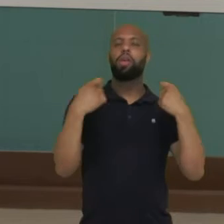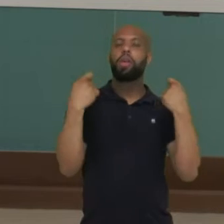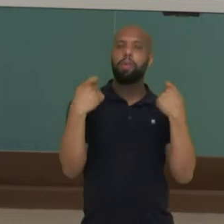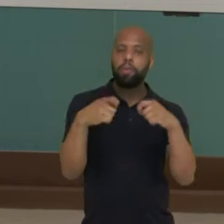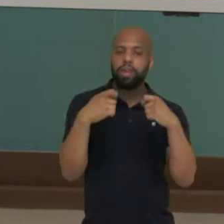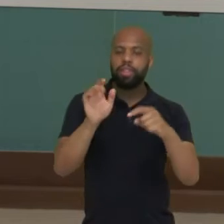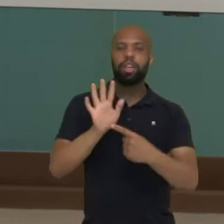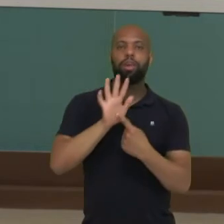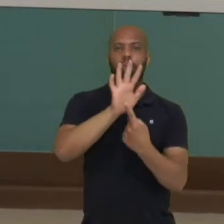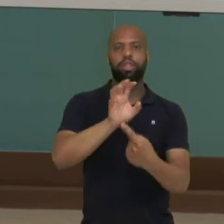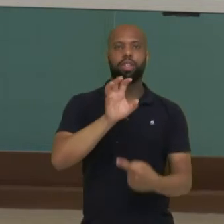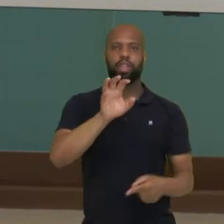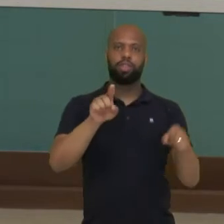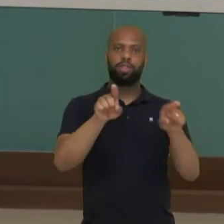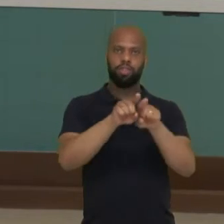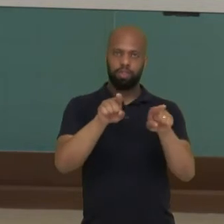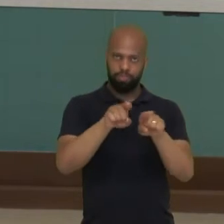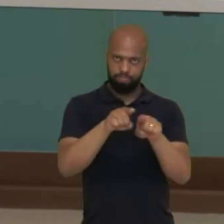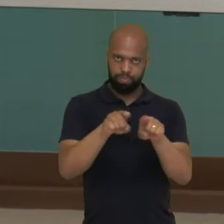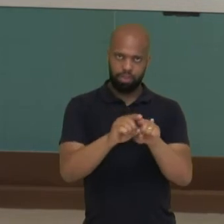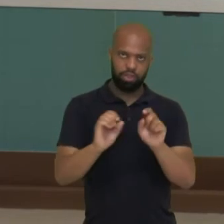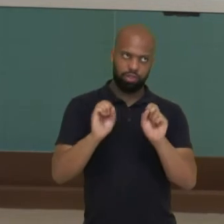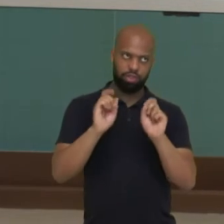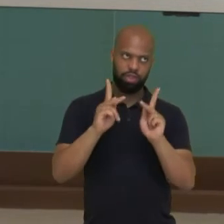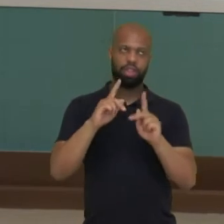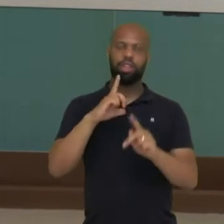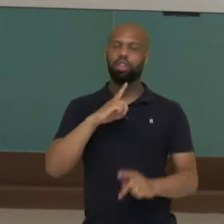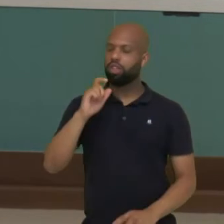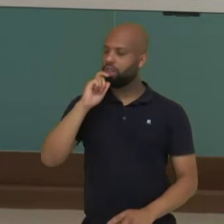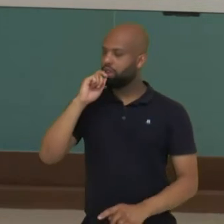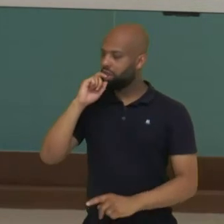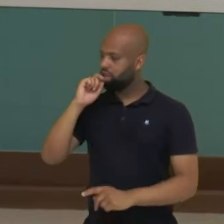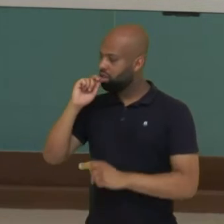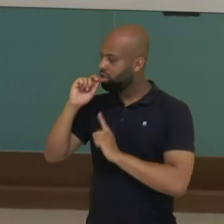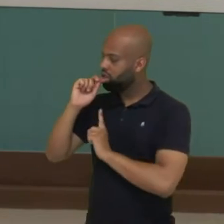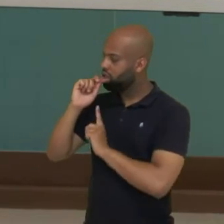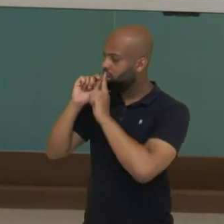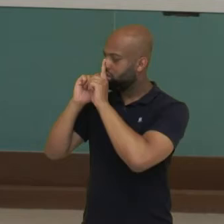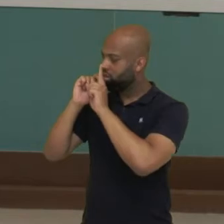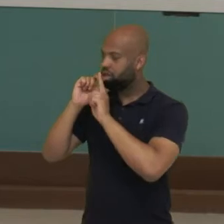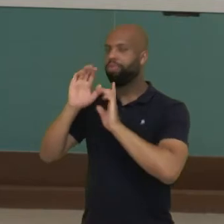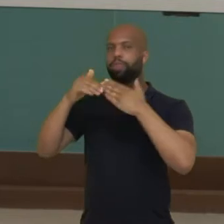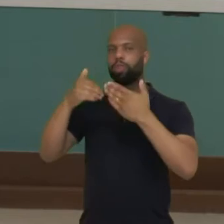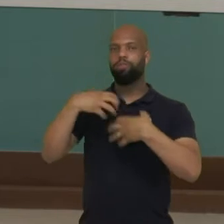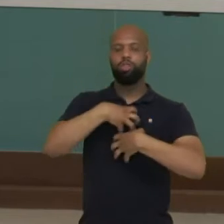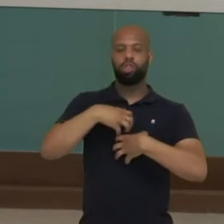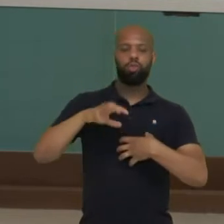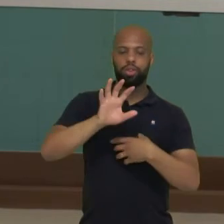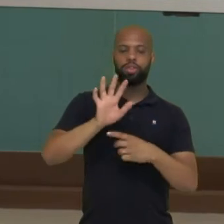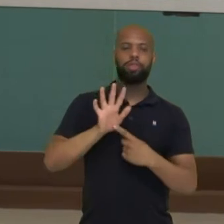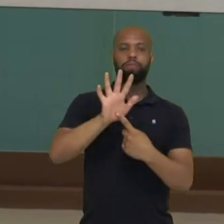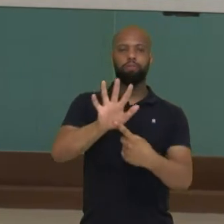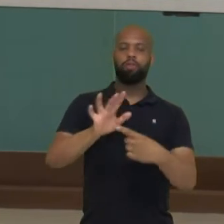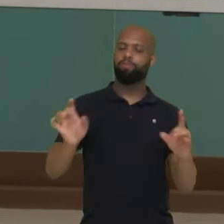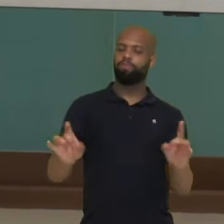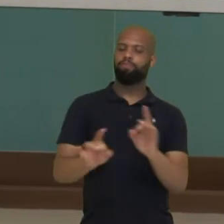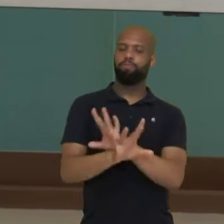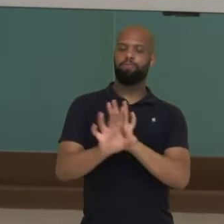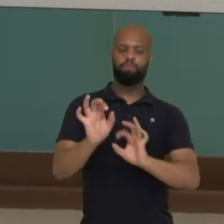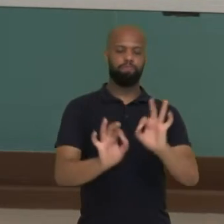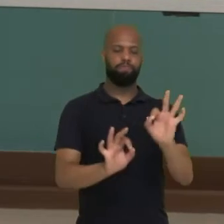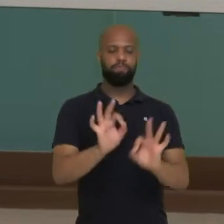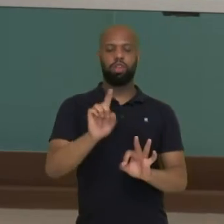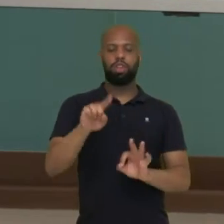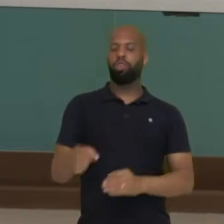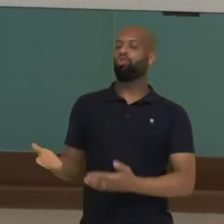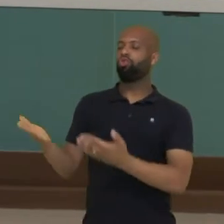demonstrar coragem e valentia. Furam ali, colocam um adorno e ele demonstrando isso, ele demonstra que ele está pronto para ser